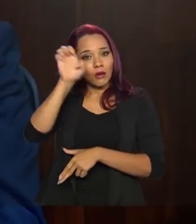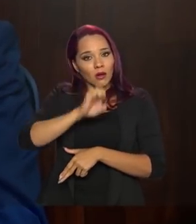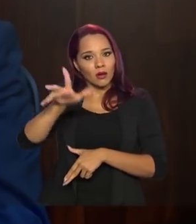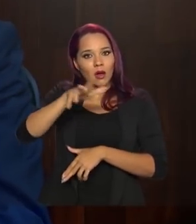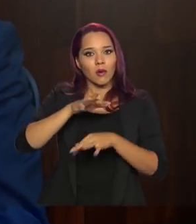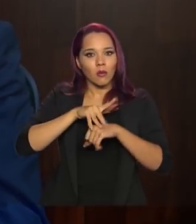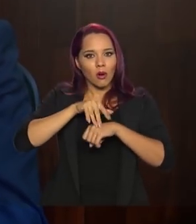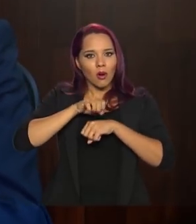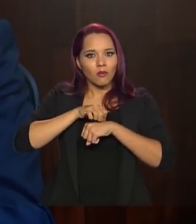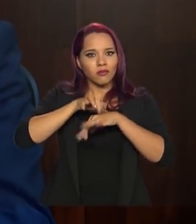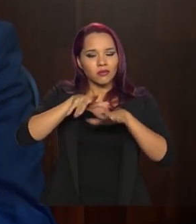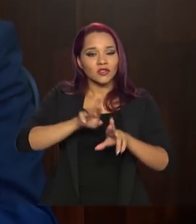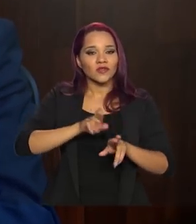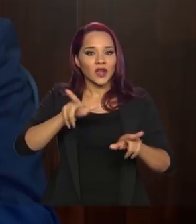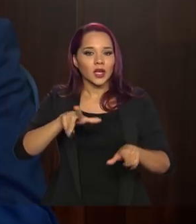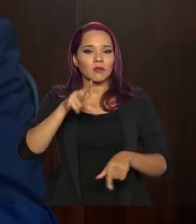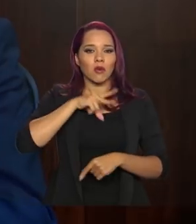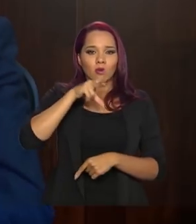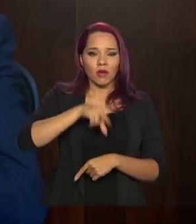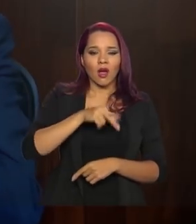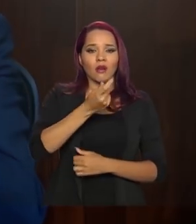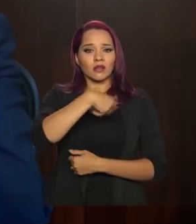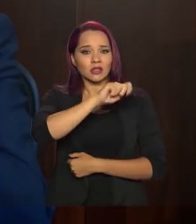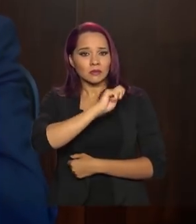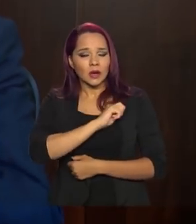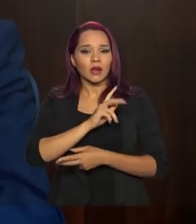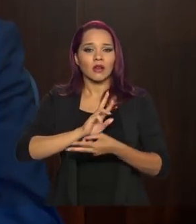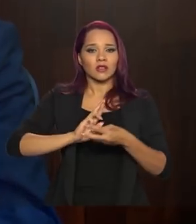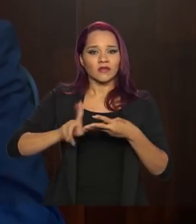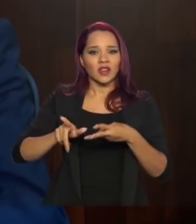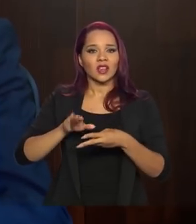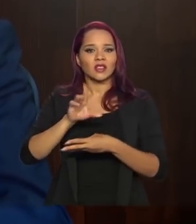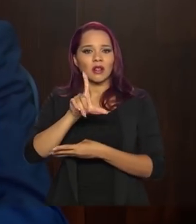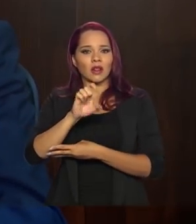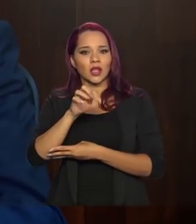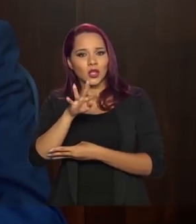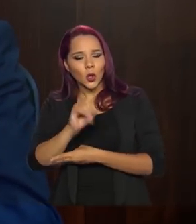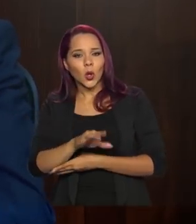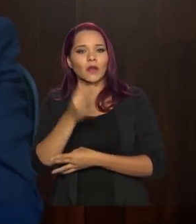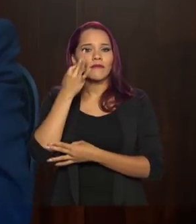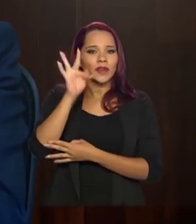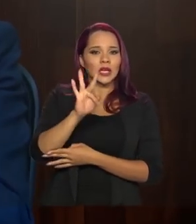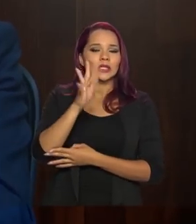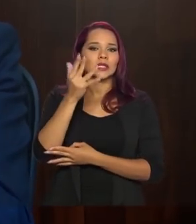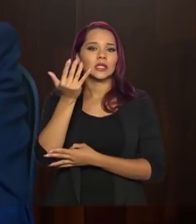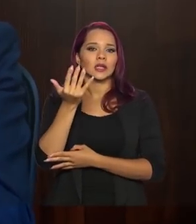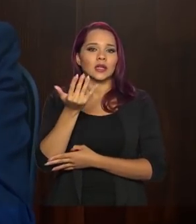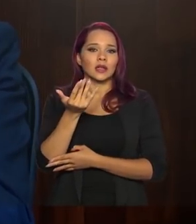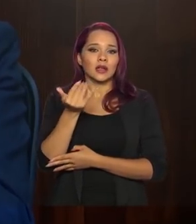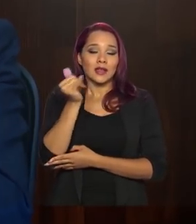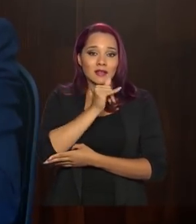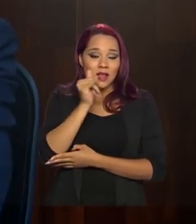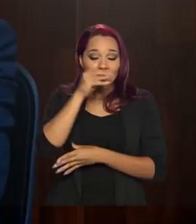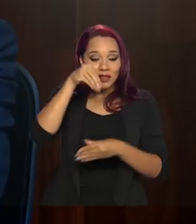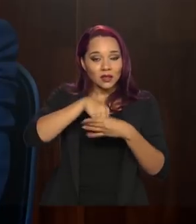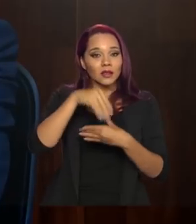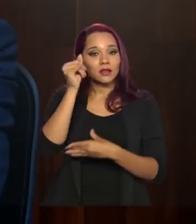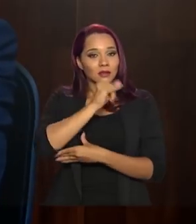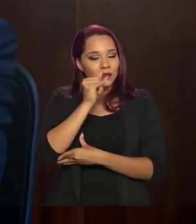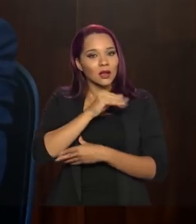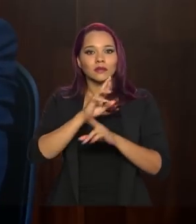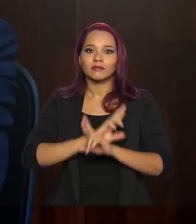muito diferente de Portugal, Espanha, Letônia, Dinamarca, França, Itália. Mesmo dentro da Itália, foi muito